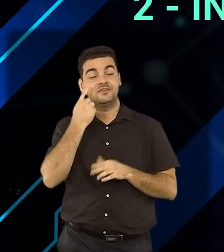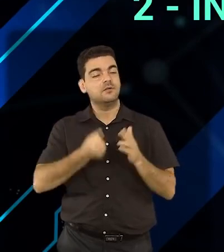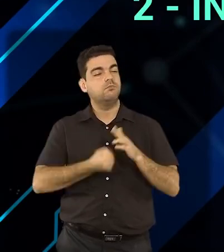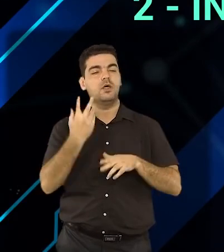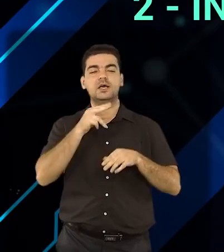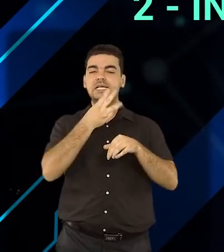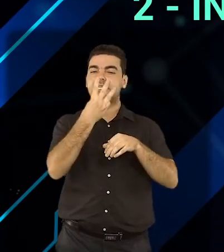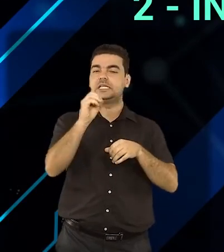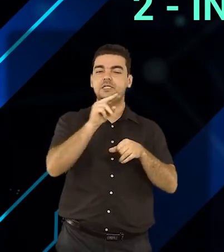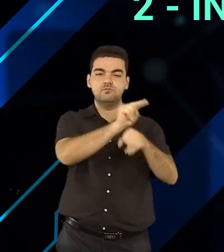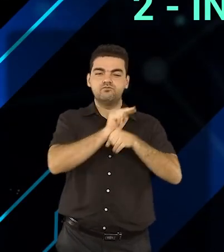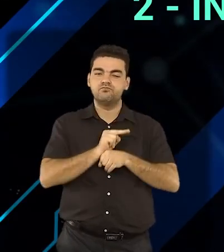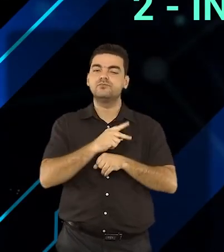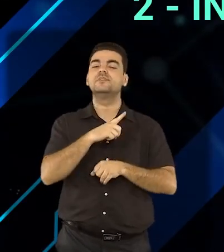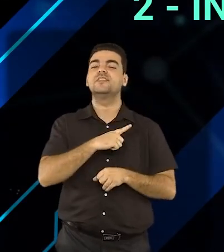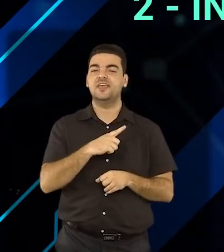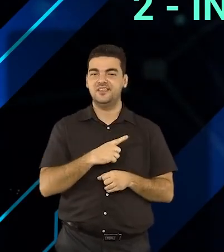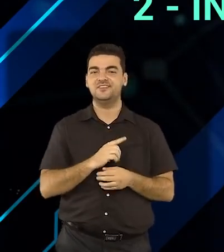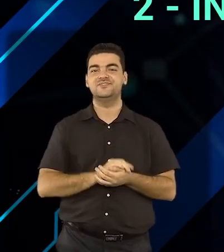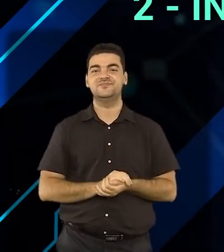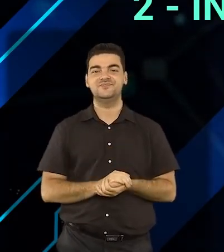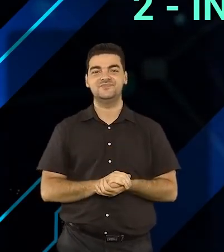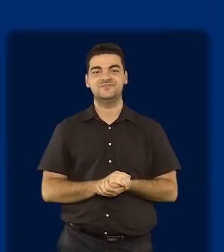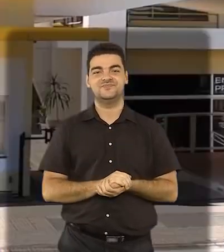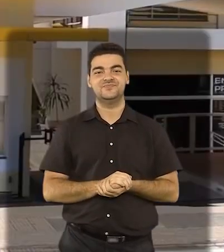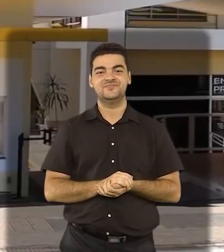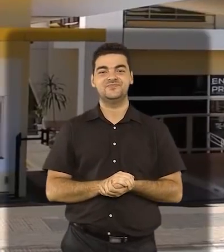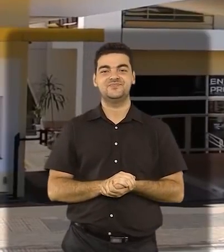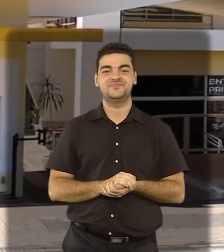camadas de proteção contra fraudes.